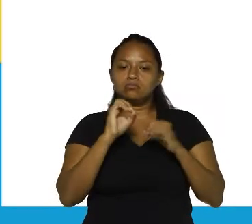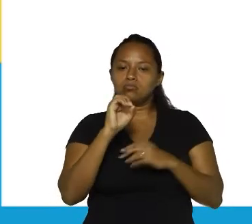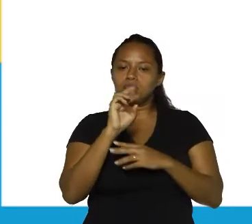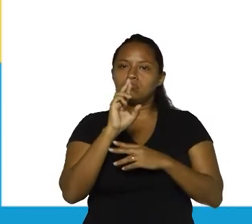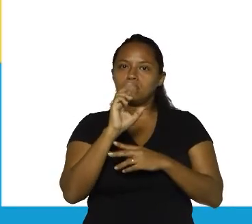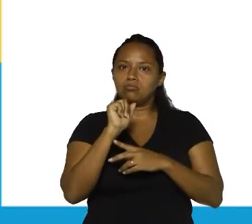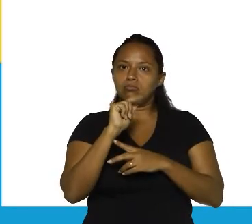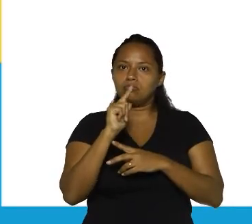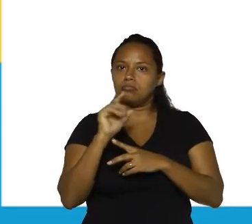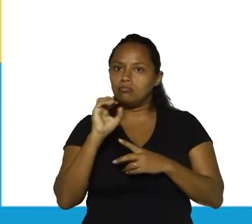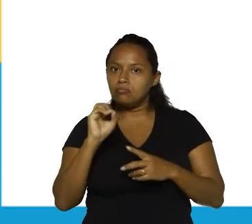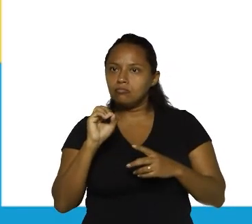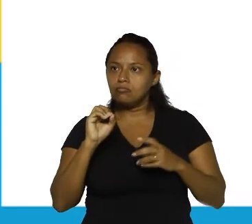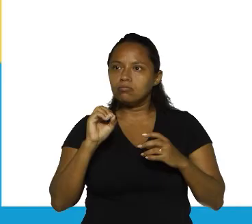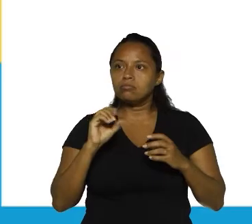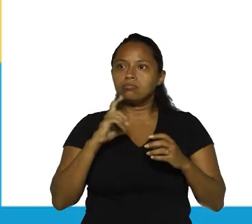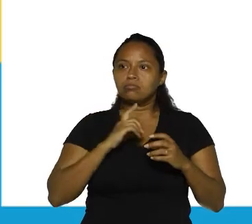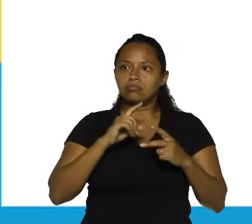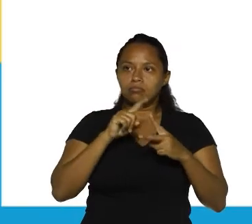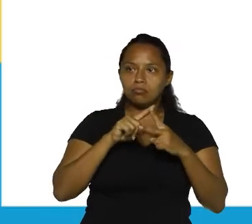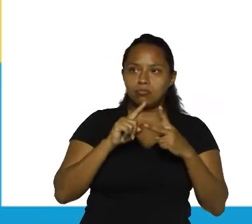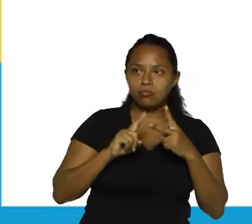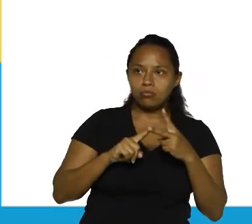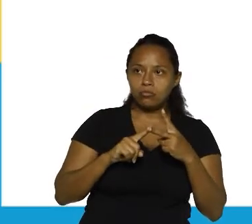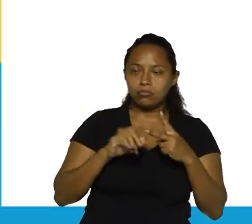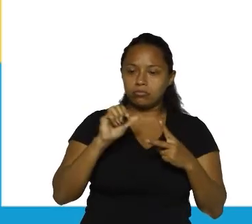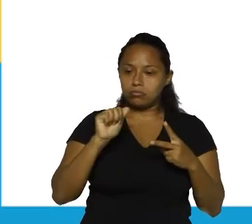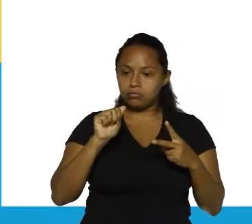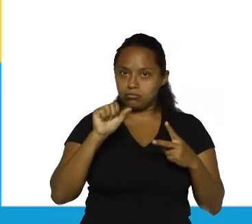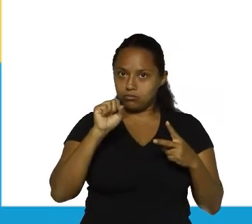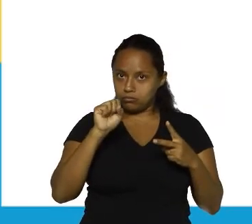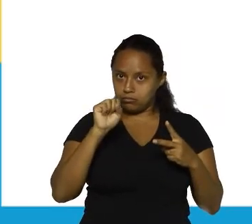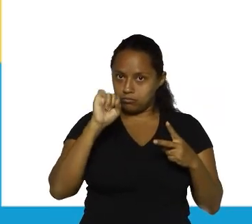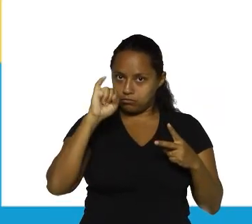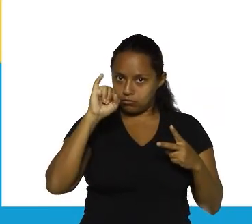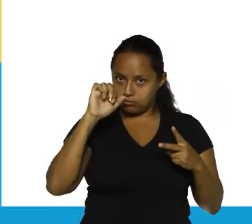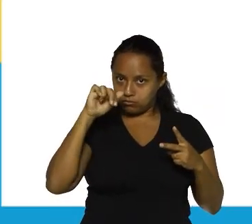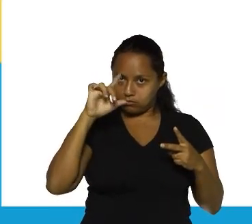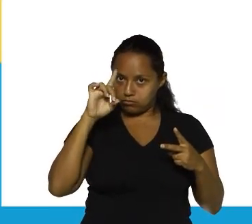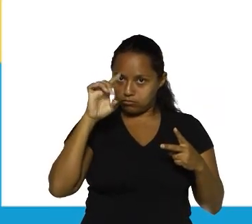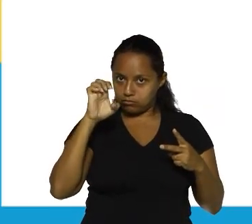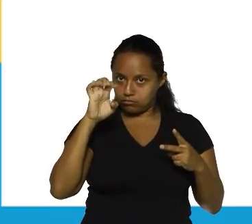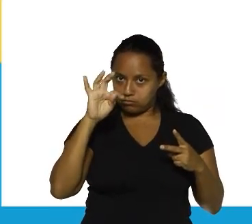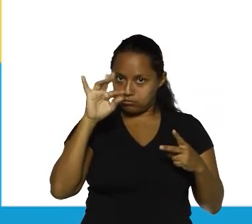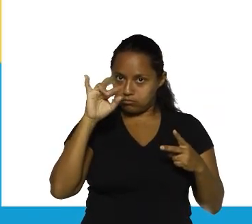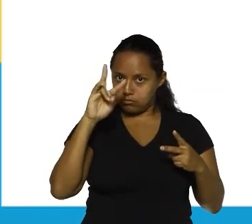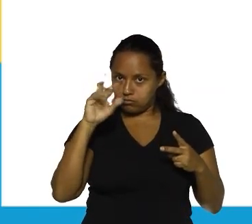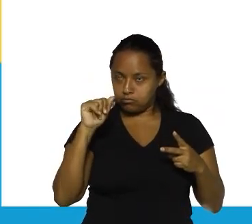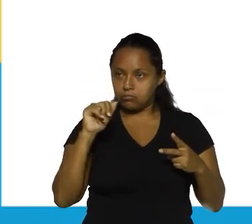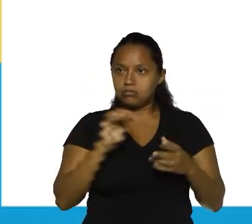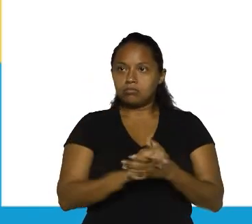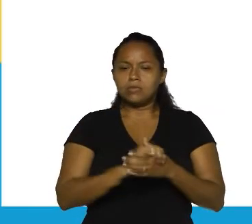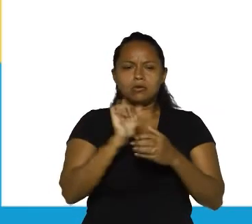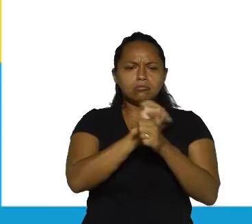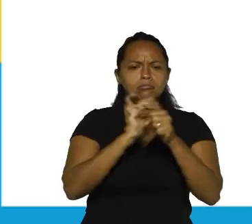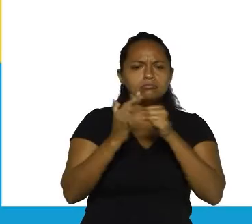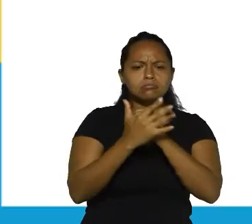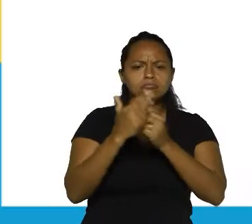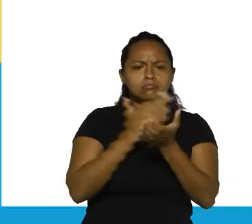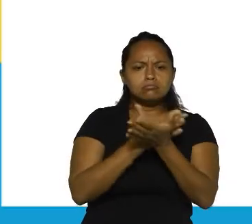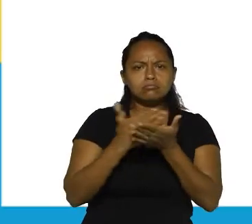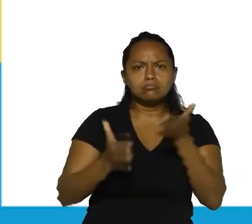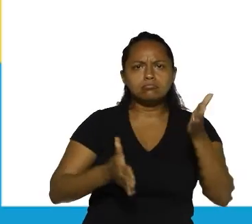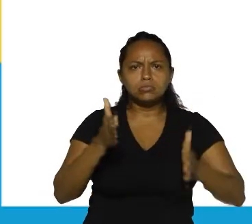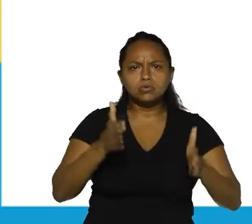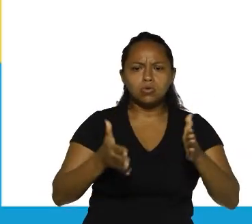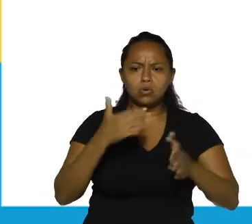Essas orações coordenadas se dividem em assindéticas, quando não há conectivo. Ó, a pandemia começou, eu